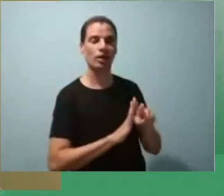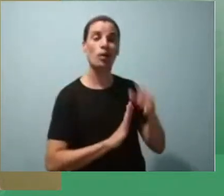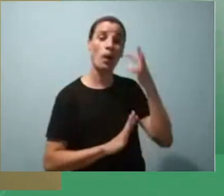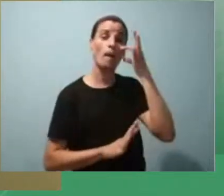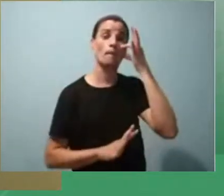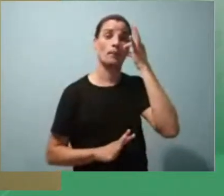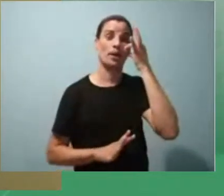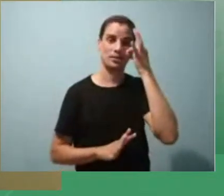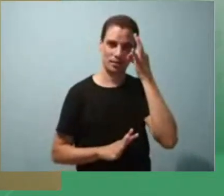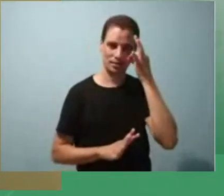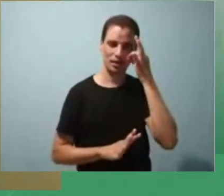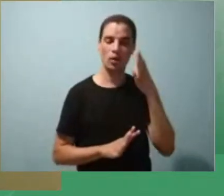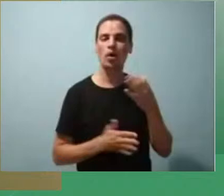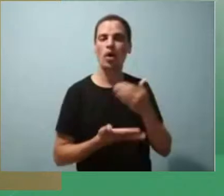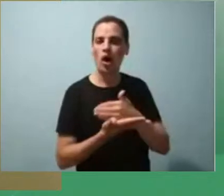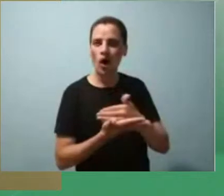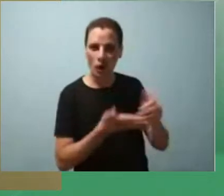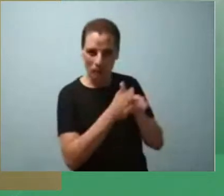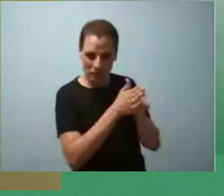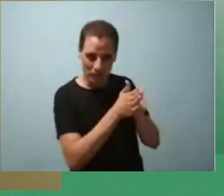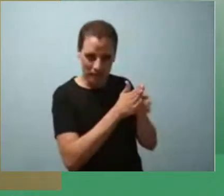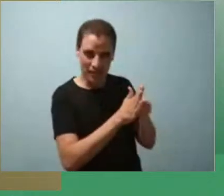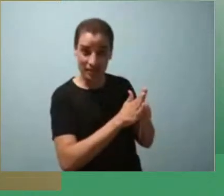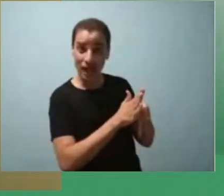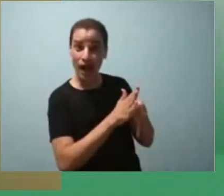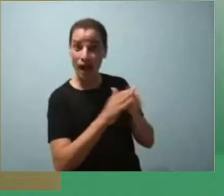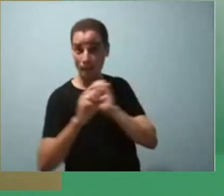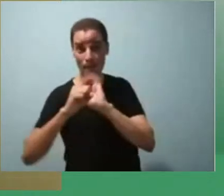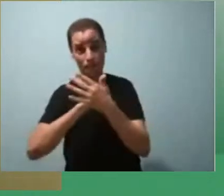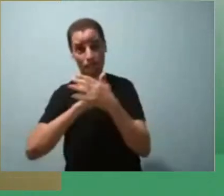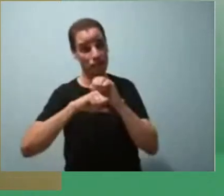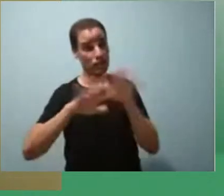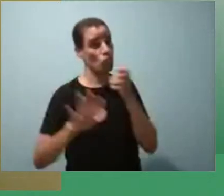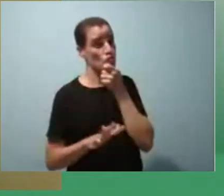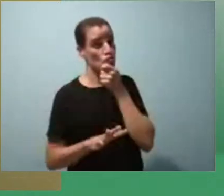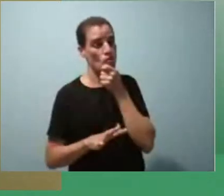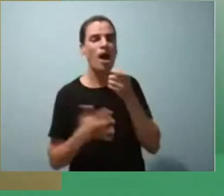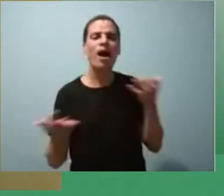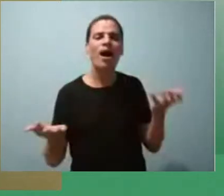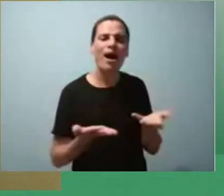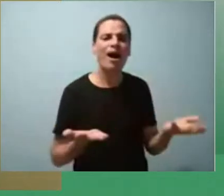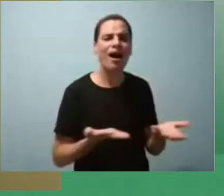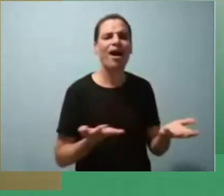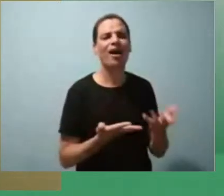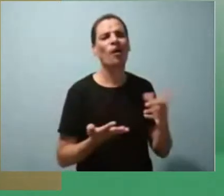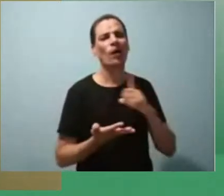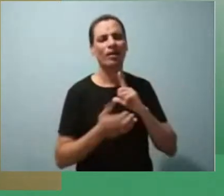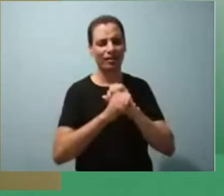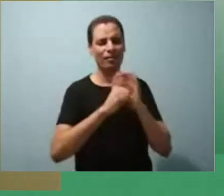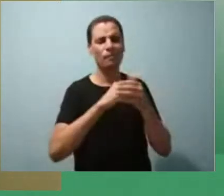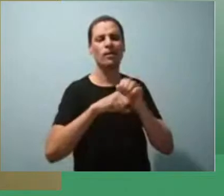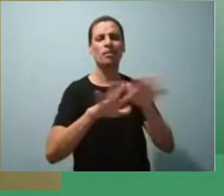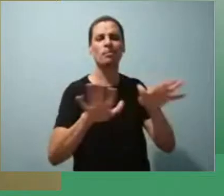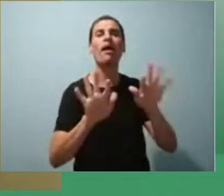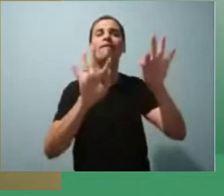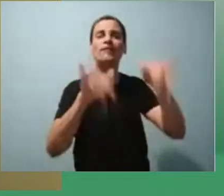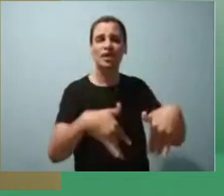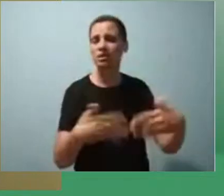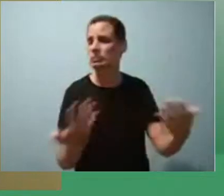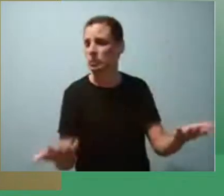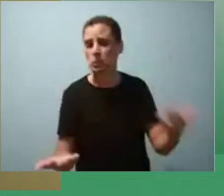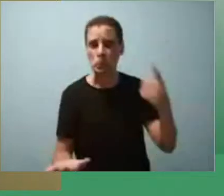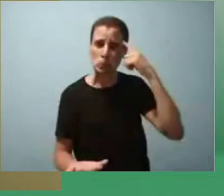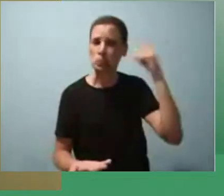a gente começou a pesquisa aí antes da pandemia, mas agora a gente está nesse cenário onde a gente não tem previsão de fim. Provavelmente, essa